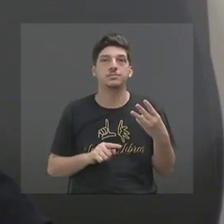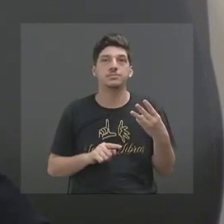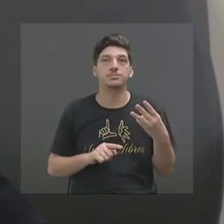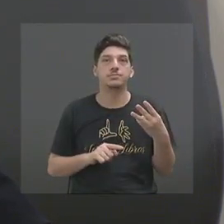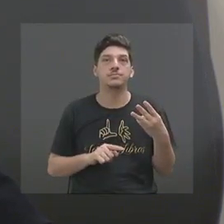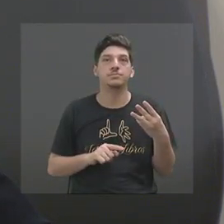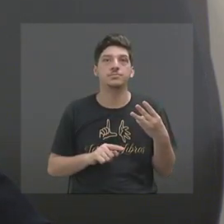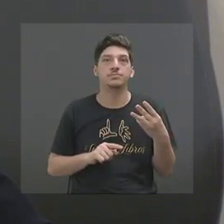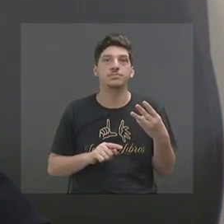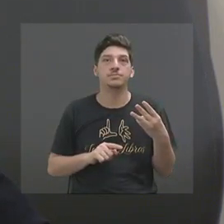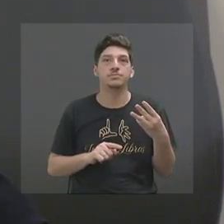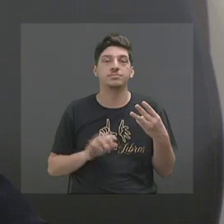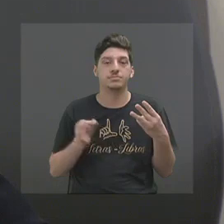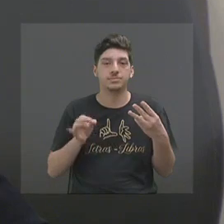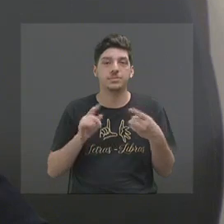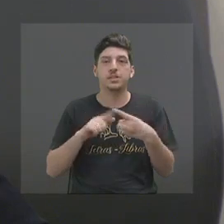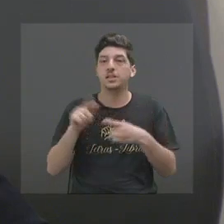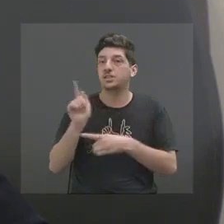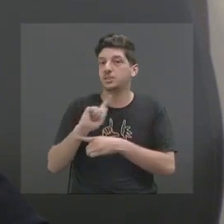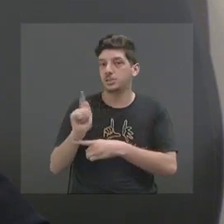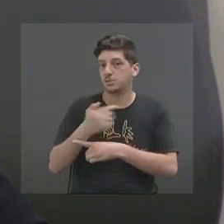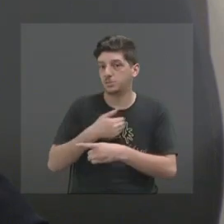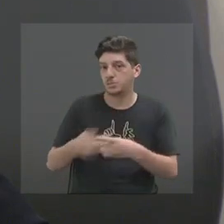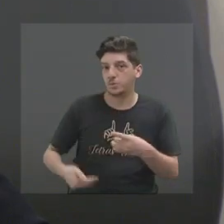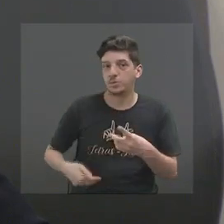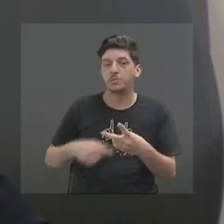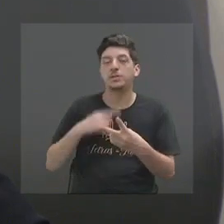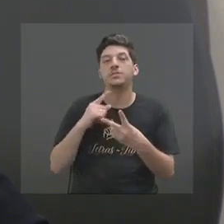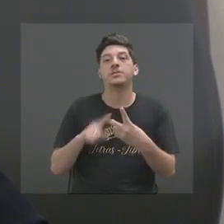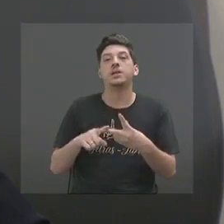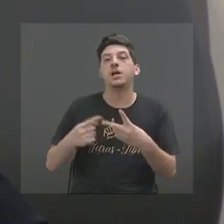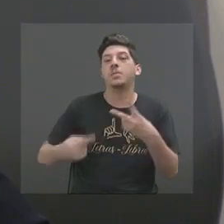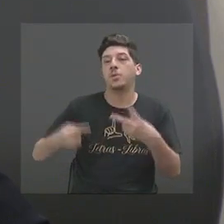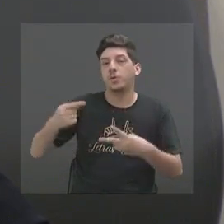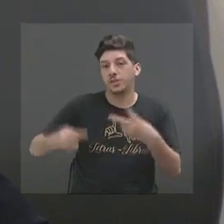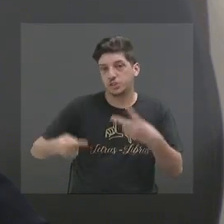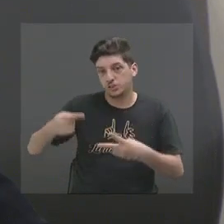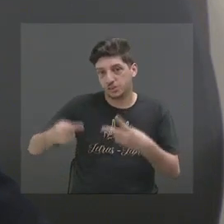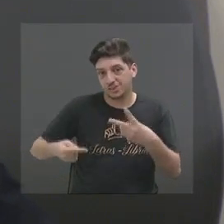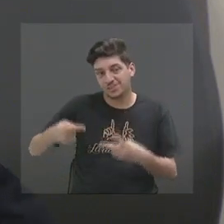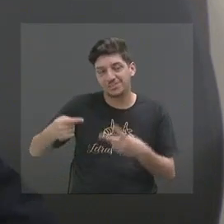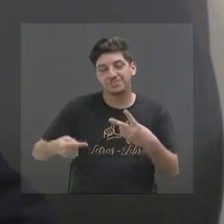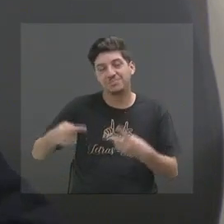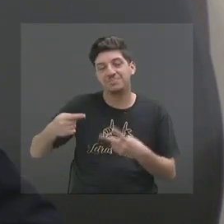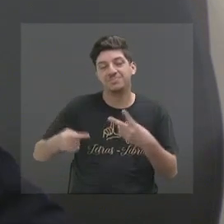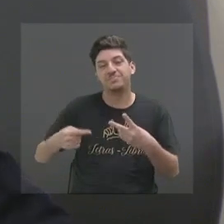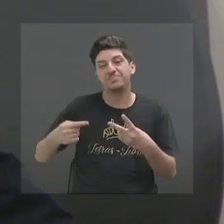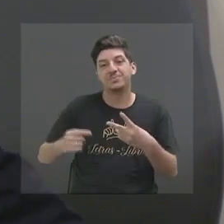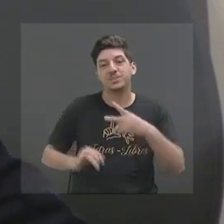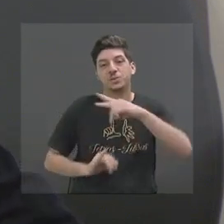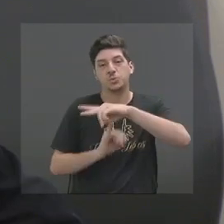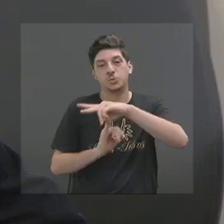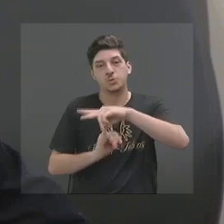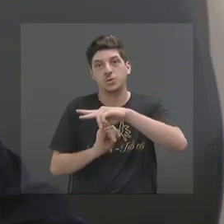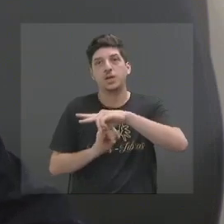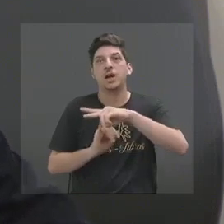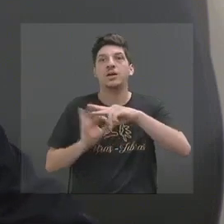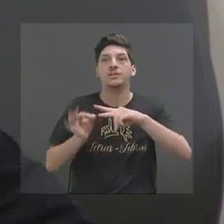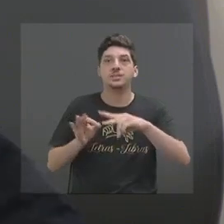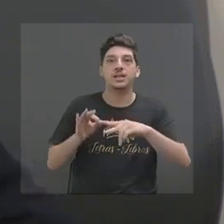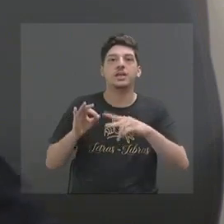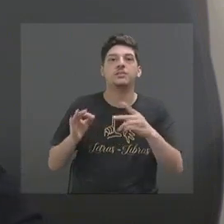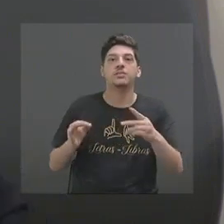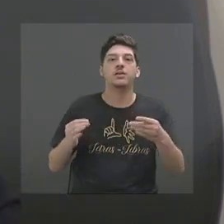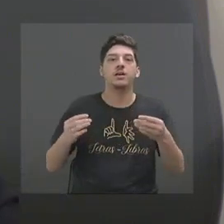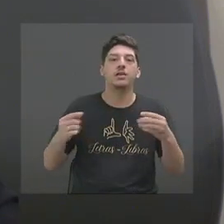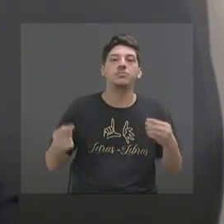entes. A gestão pública, a política, a política institucional, a conversa com a Assembleia,